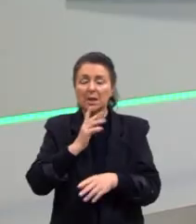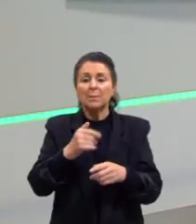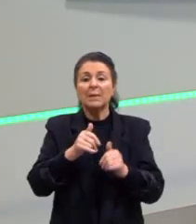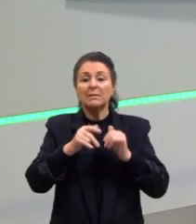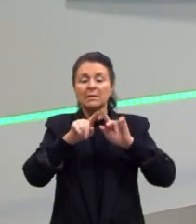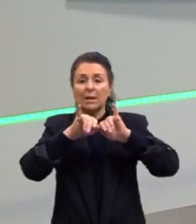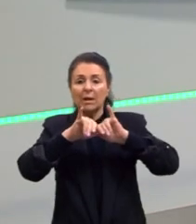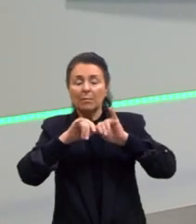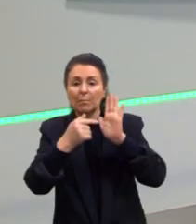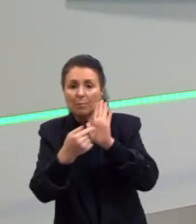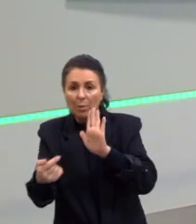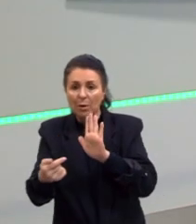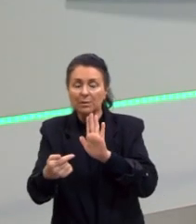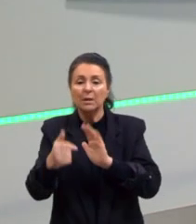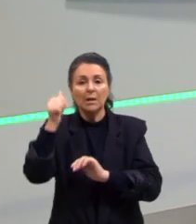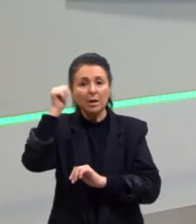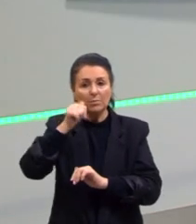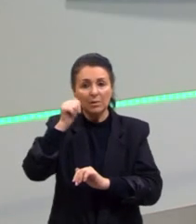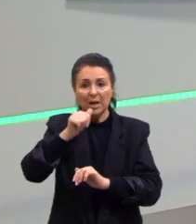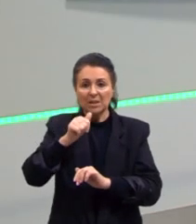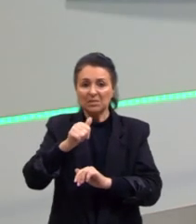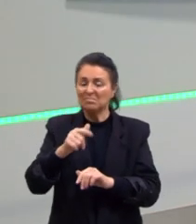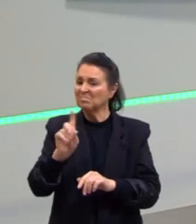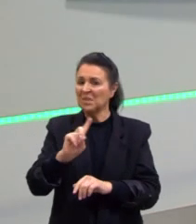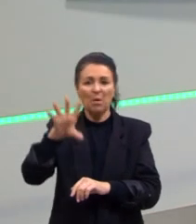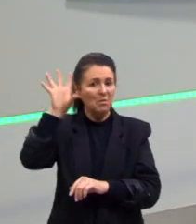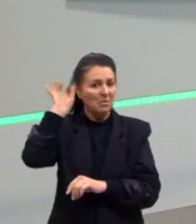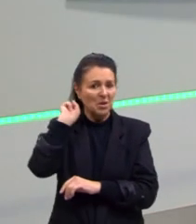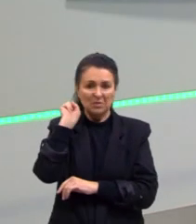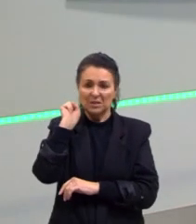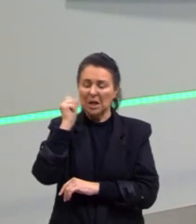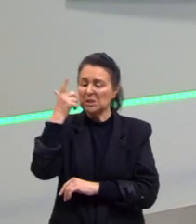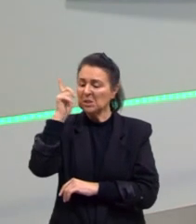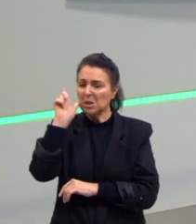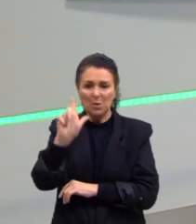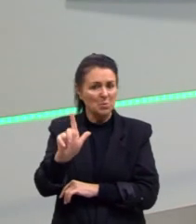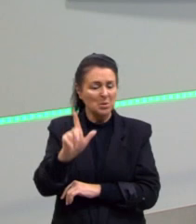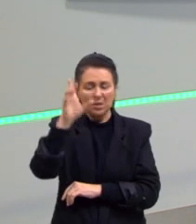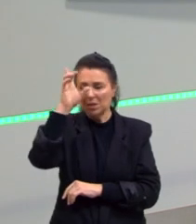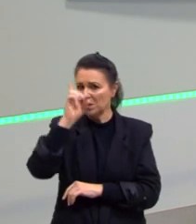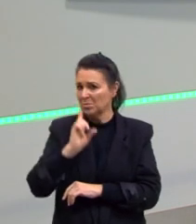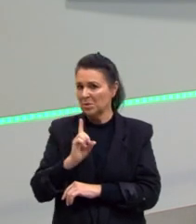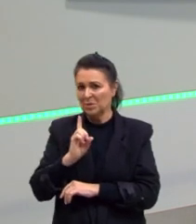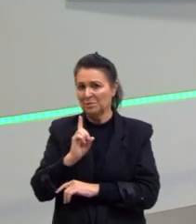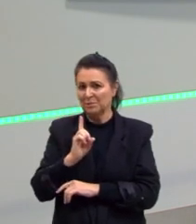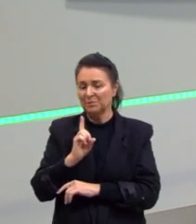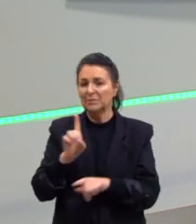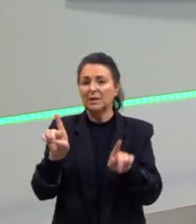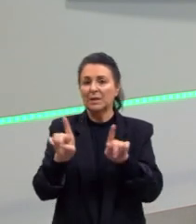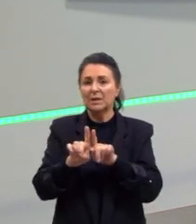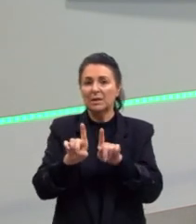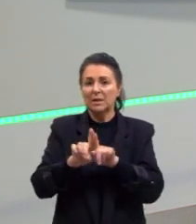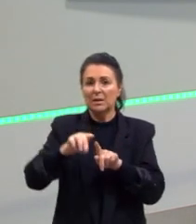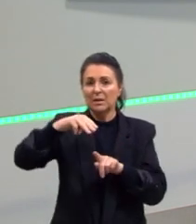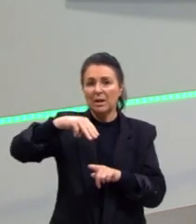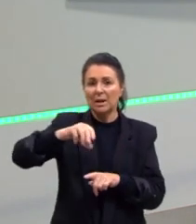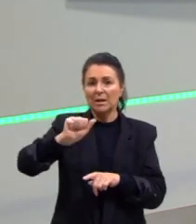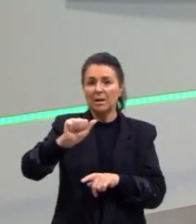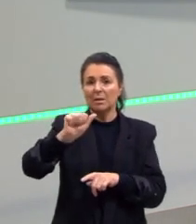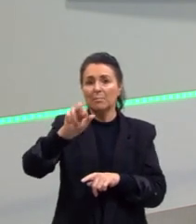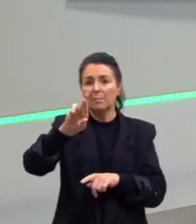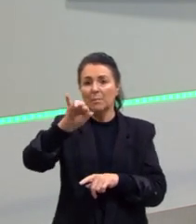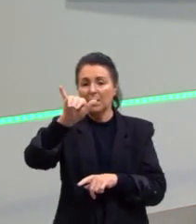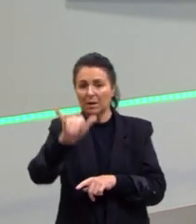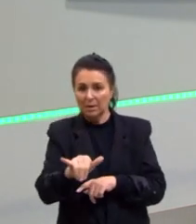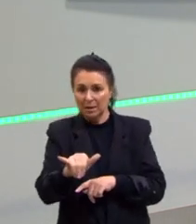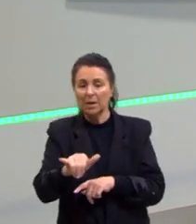da Revolução Francesa não foi ouvida. Não foi aí que elas conseguiram esses direitos. também tem a Mary Wollstonecraft, que